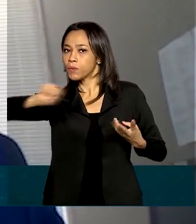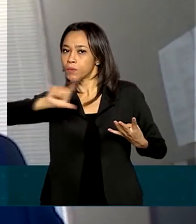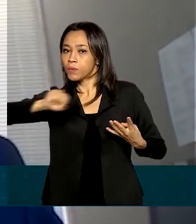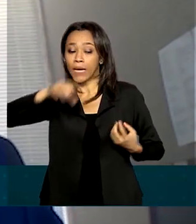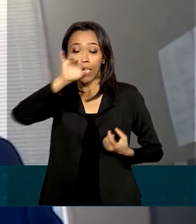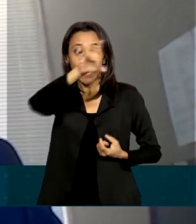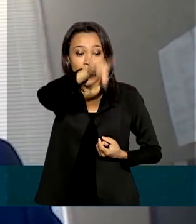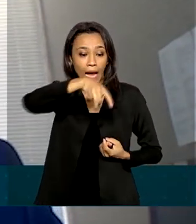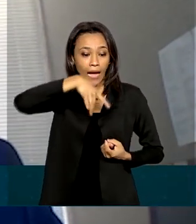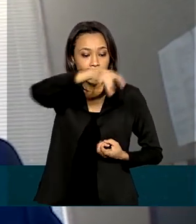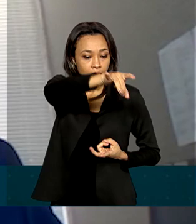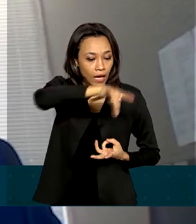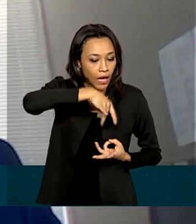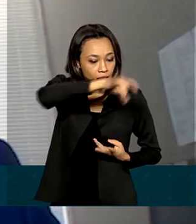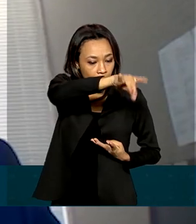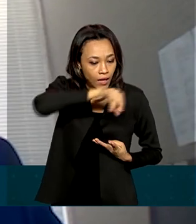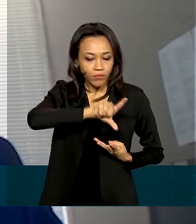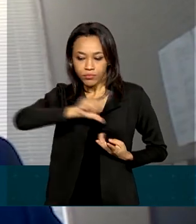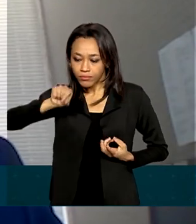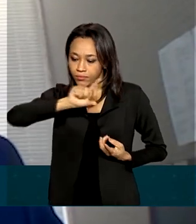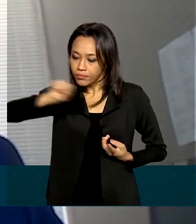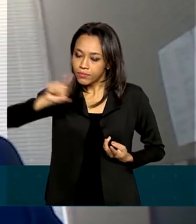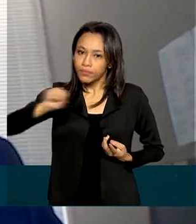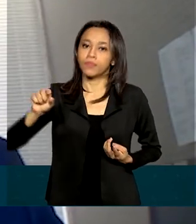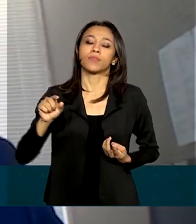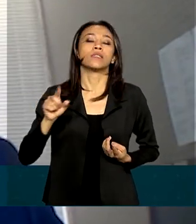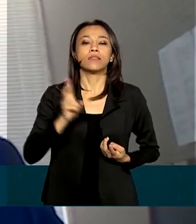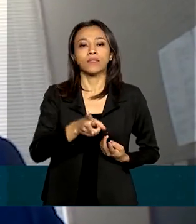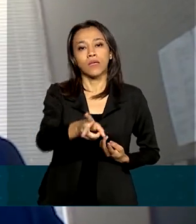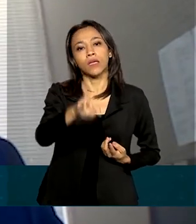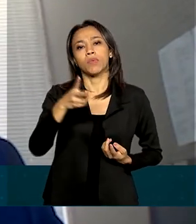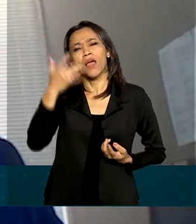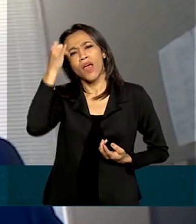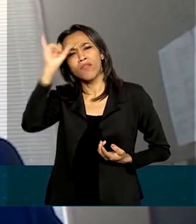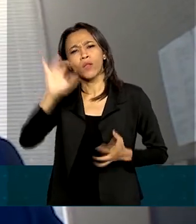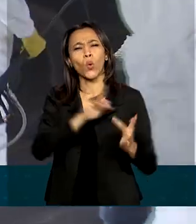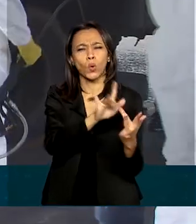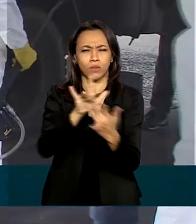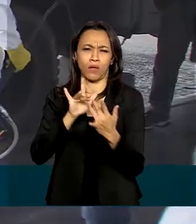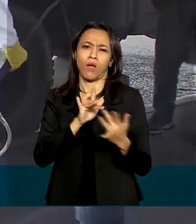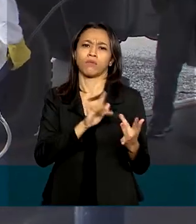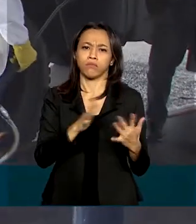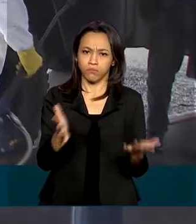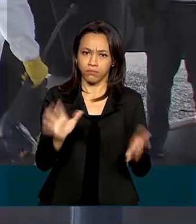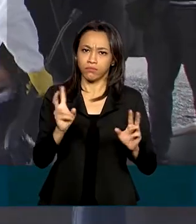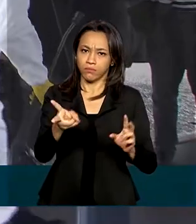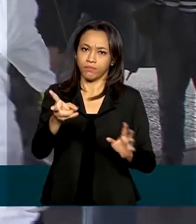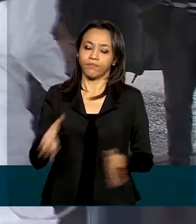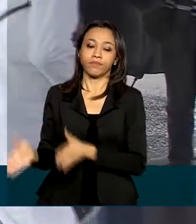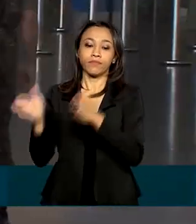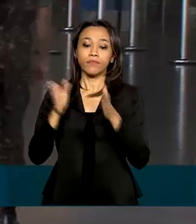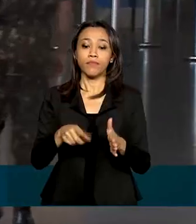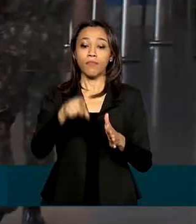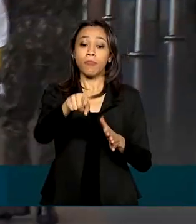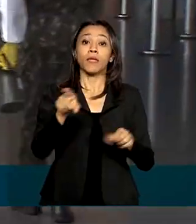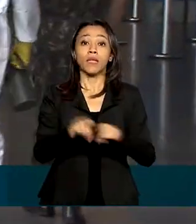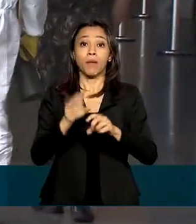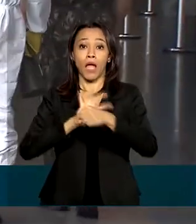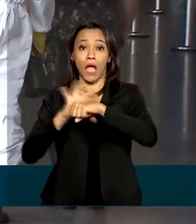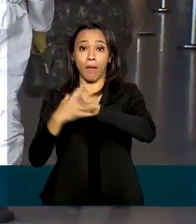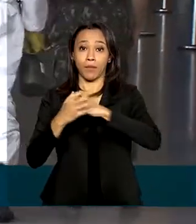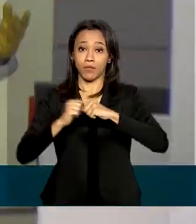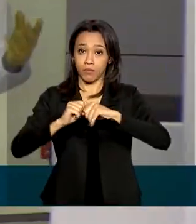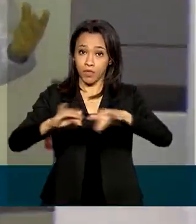fileira por fileira, sempre tentando minimizar ao máximo o contato entre as pessoas. A pandemia reduziu a oferta de voos